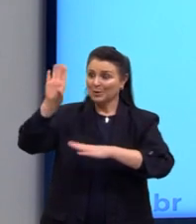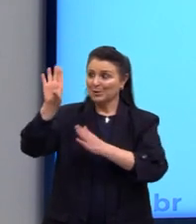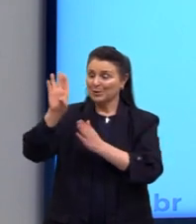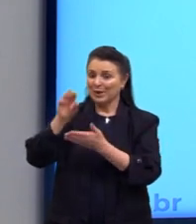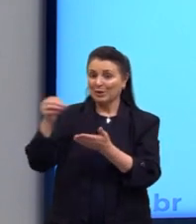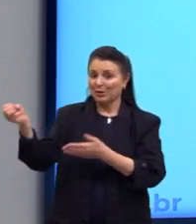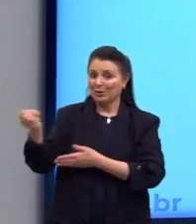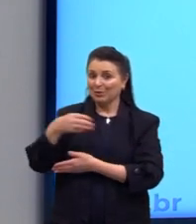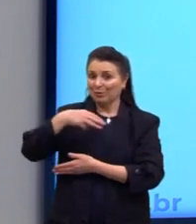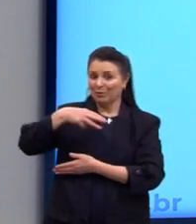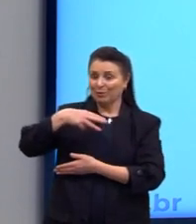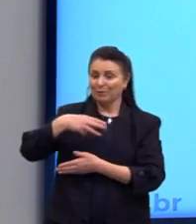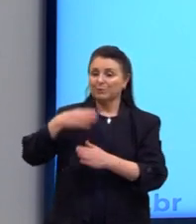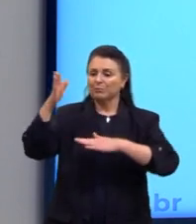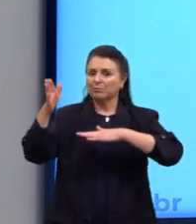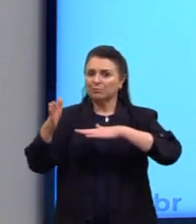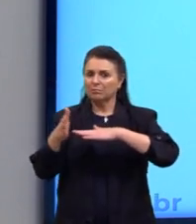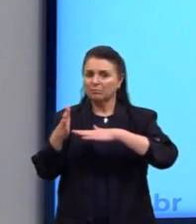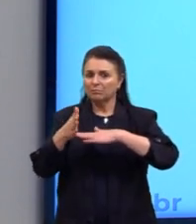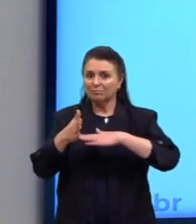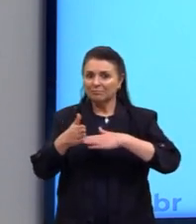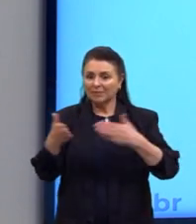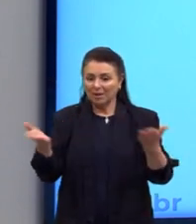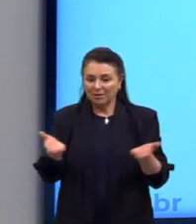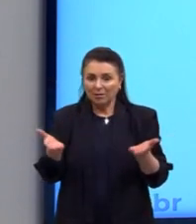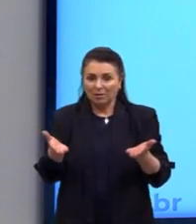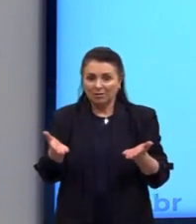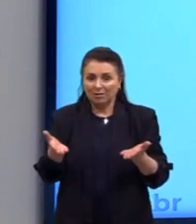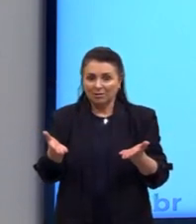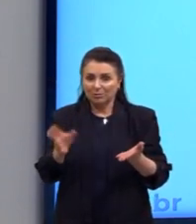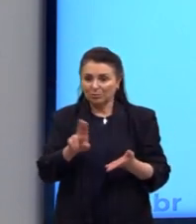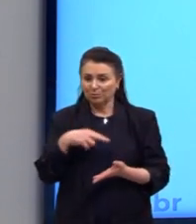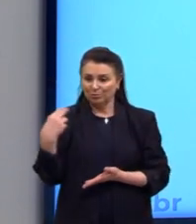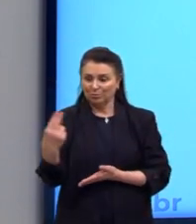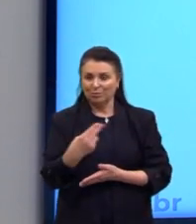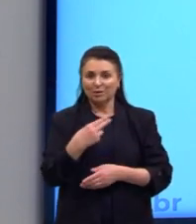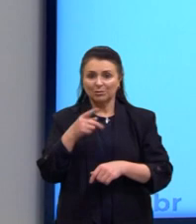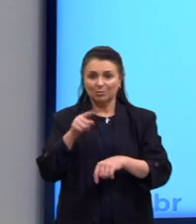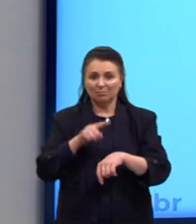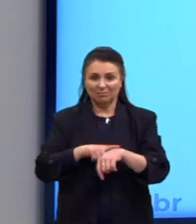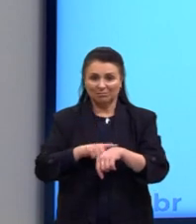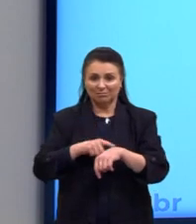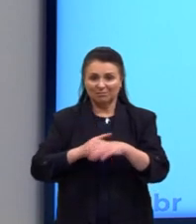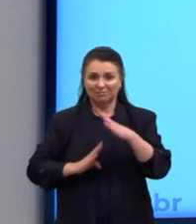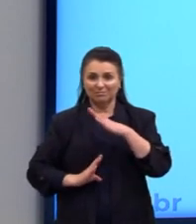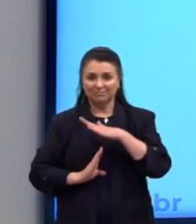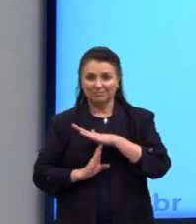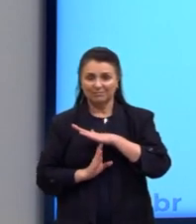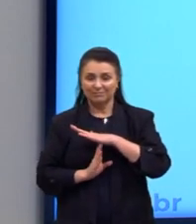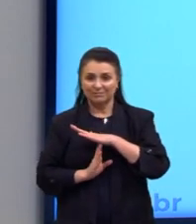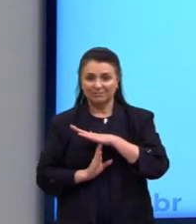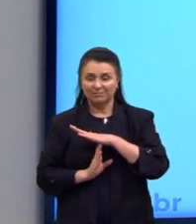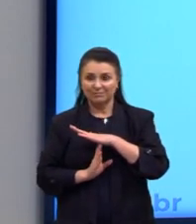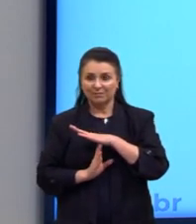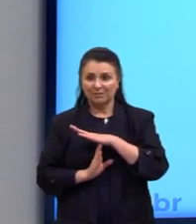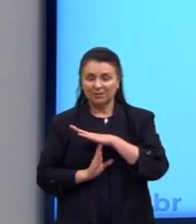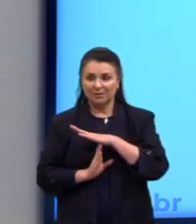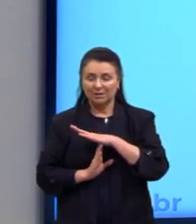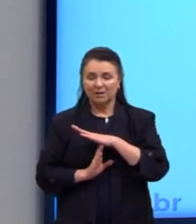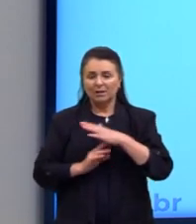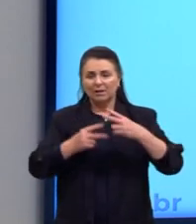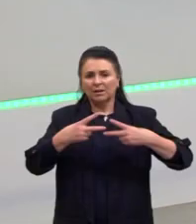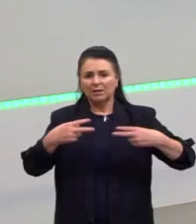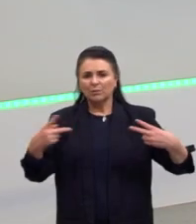Então, o contemporâneo é algo que é do nosso tempo. Por isso essa palavra contemporâneo, algo do nosso tempo. Os